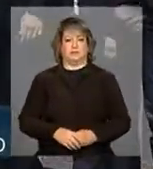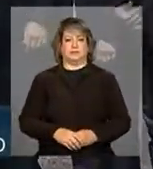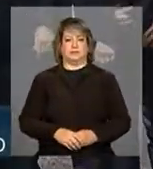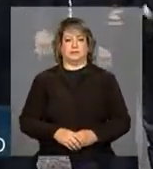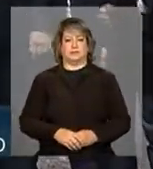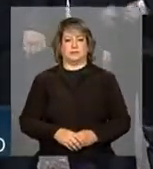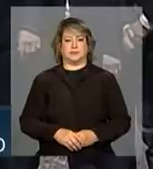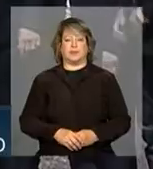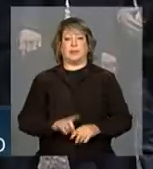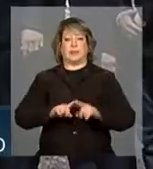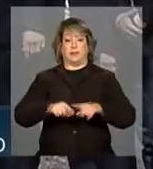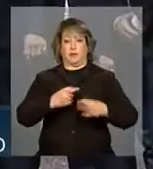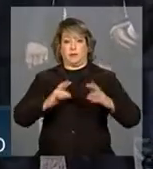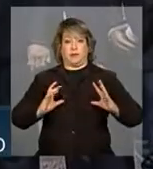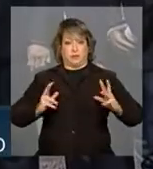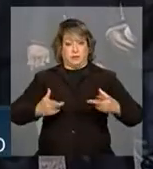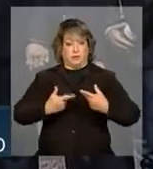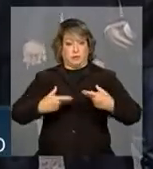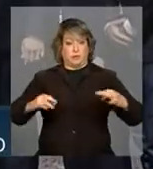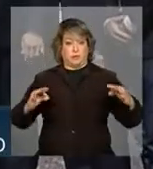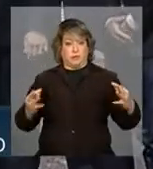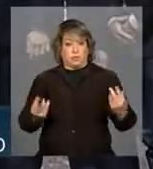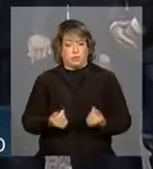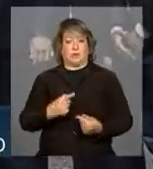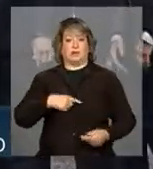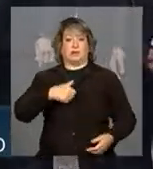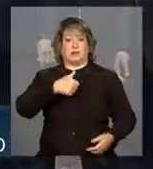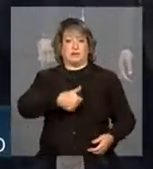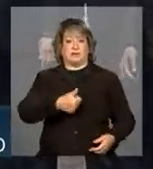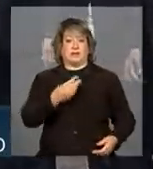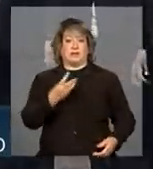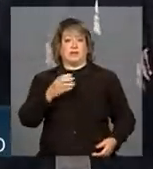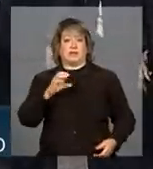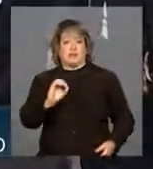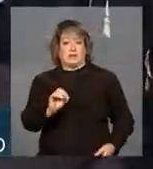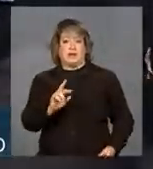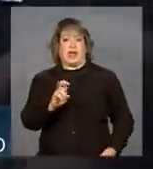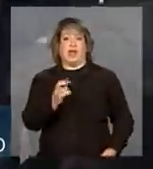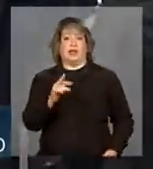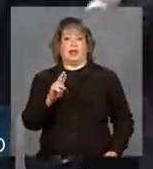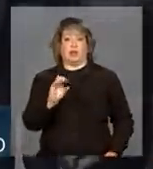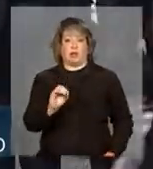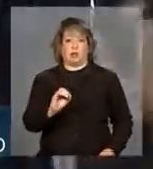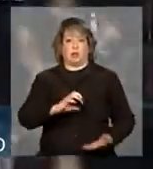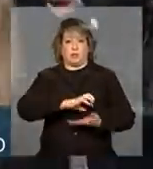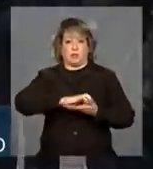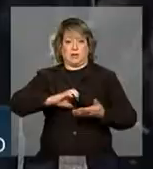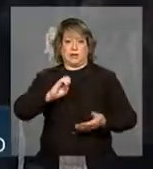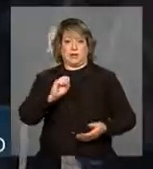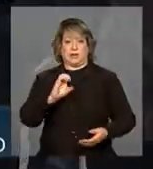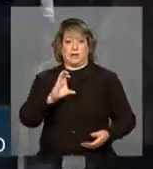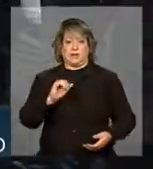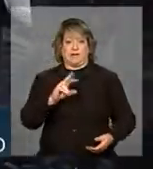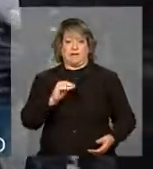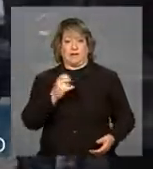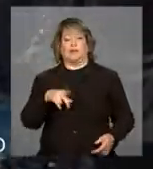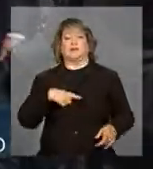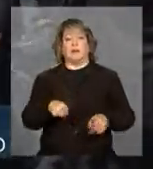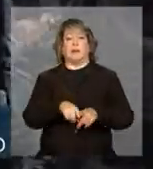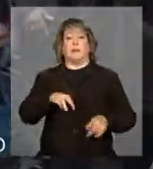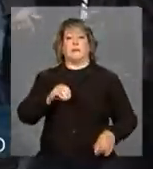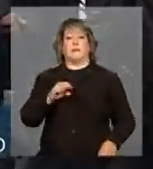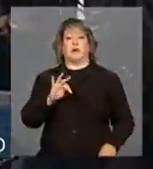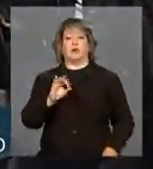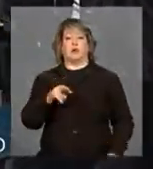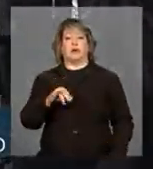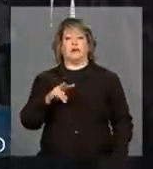Os equipamentos são 130 retroescavadeiras, 193 motoniveladoras que vão